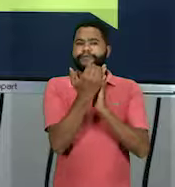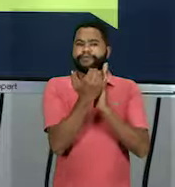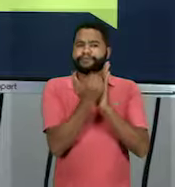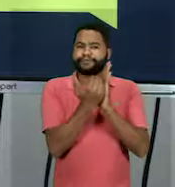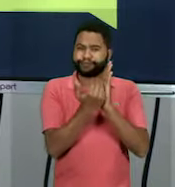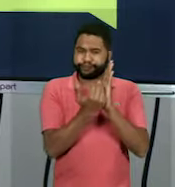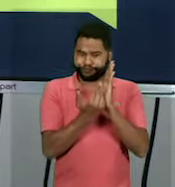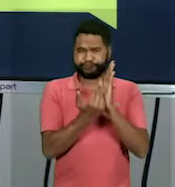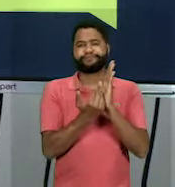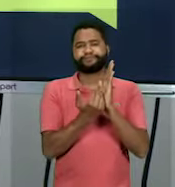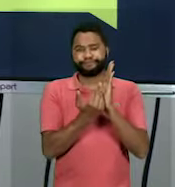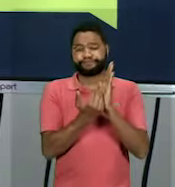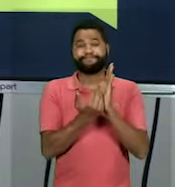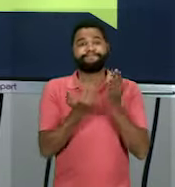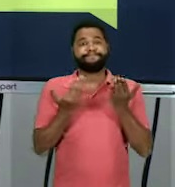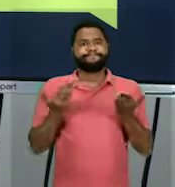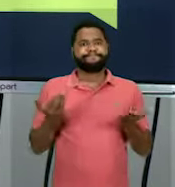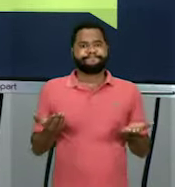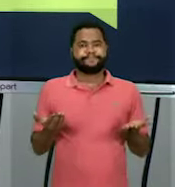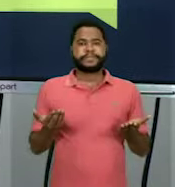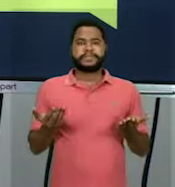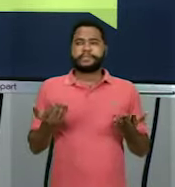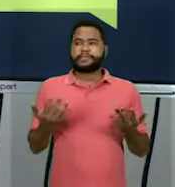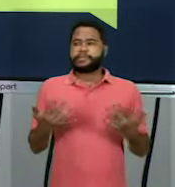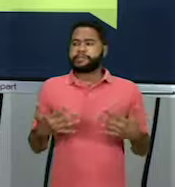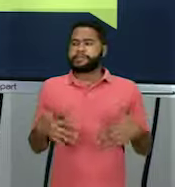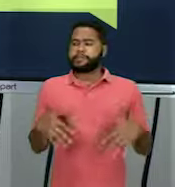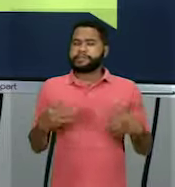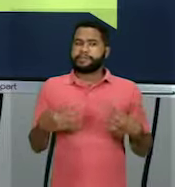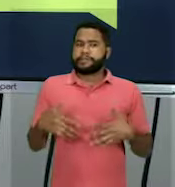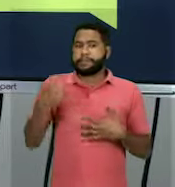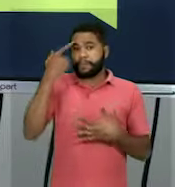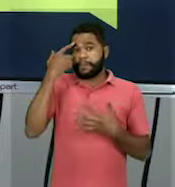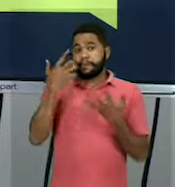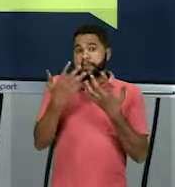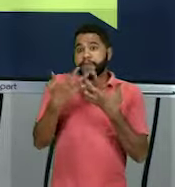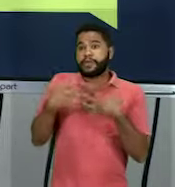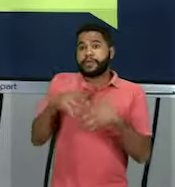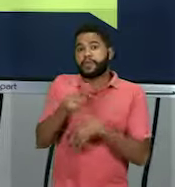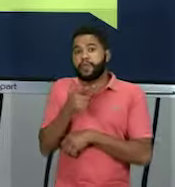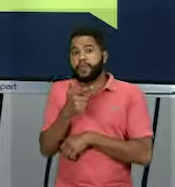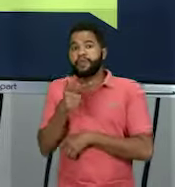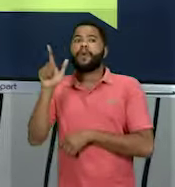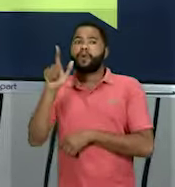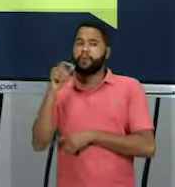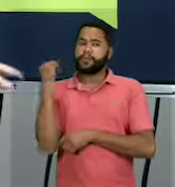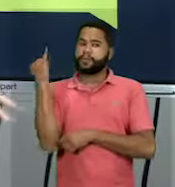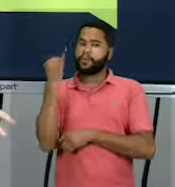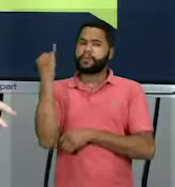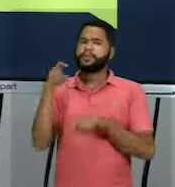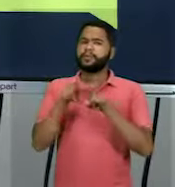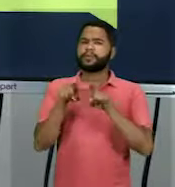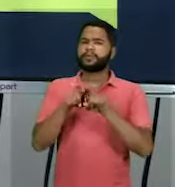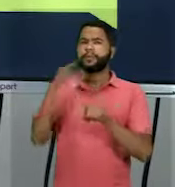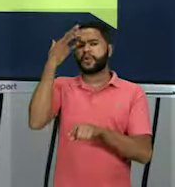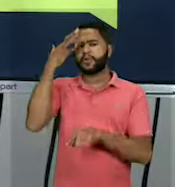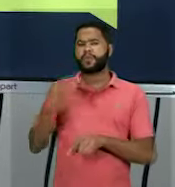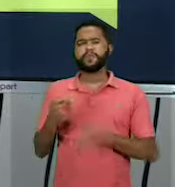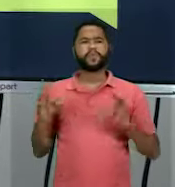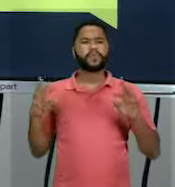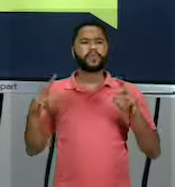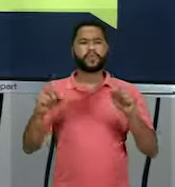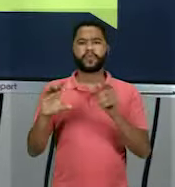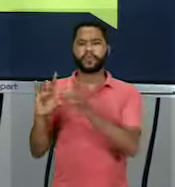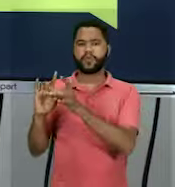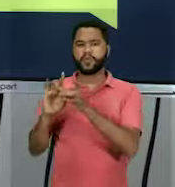do Brasil. E aí a gente tem que levar em consideração uma outra situação muito importante até para compreender todo o